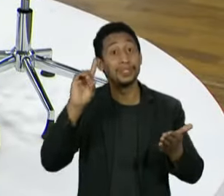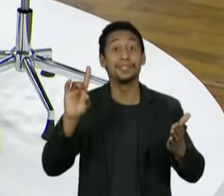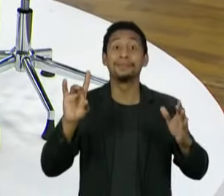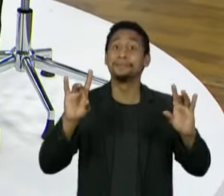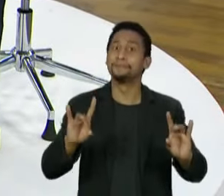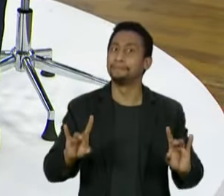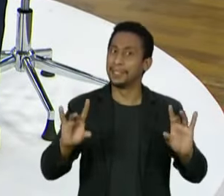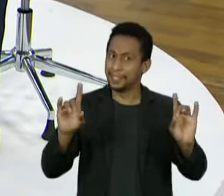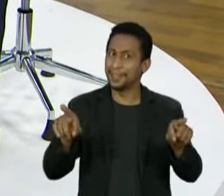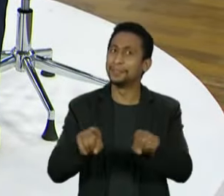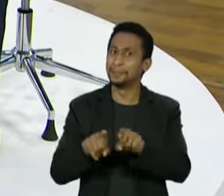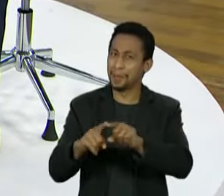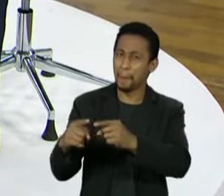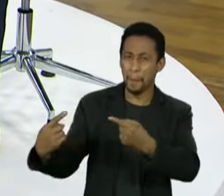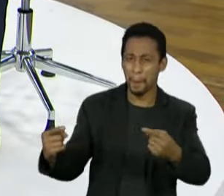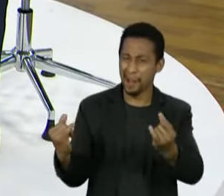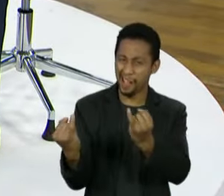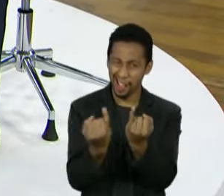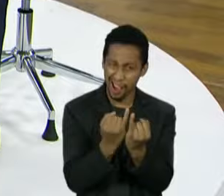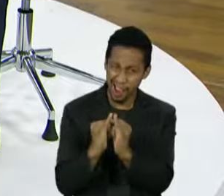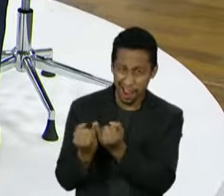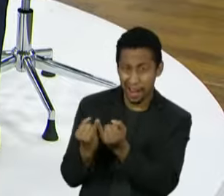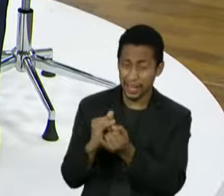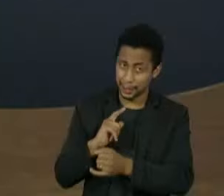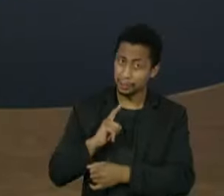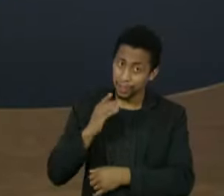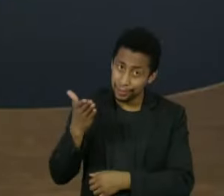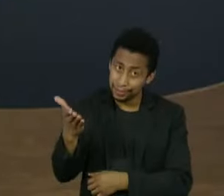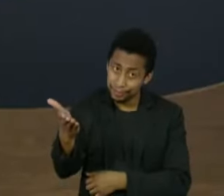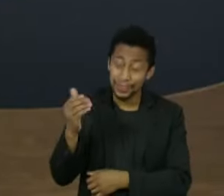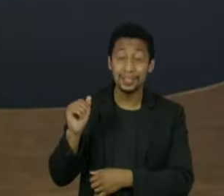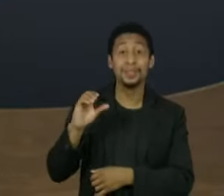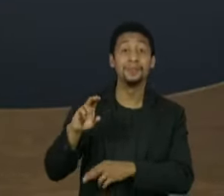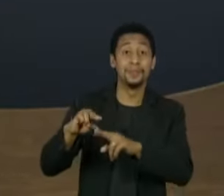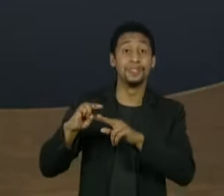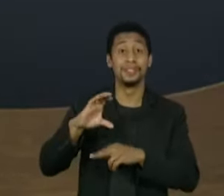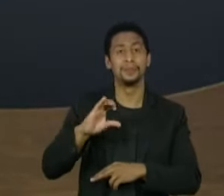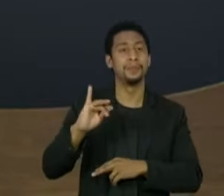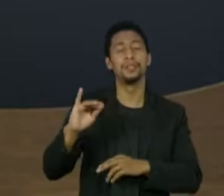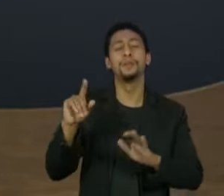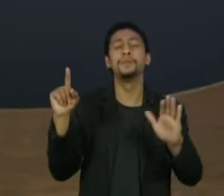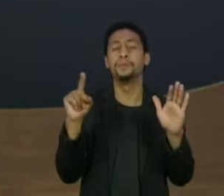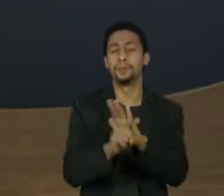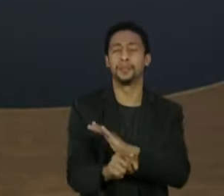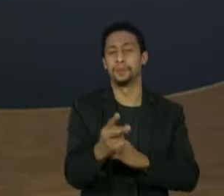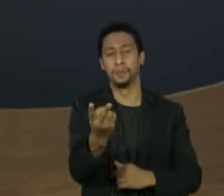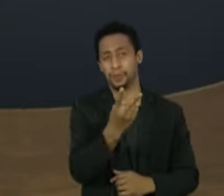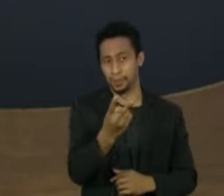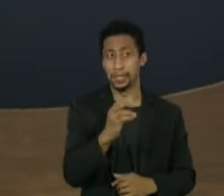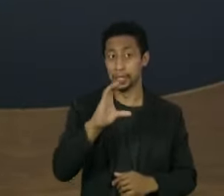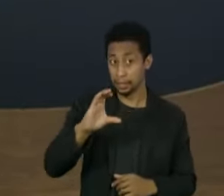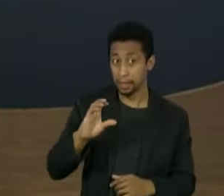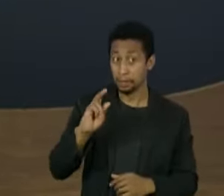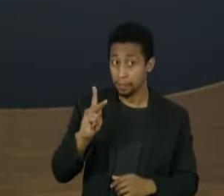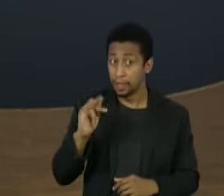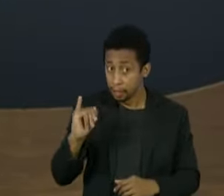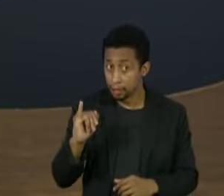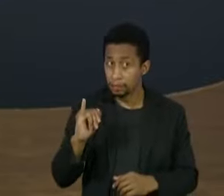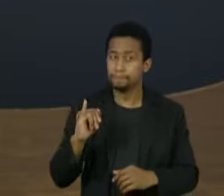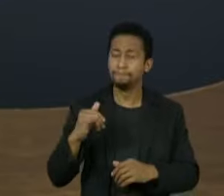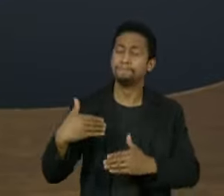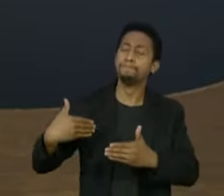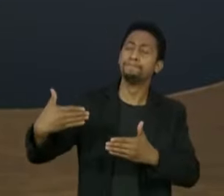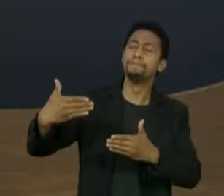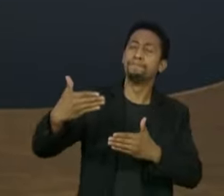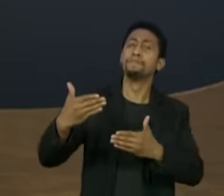quente, cheio de fofoca na CPI, na CPI, eu queria ouvir dos senhores. A CPI vai conseguir chegar a um